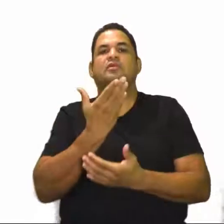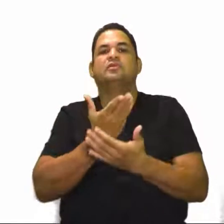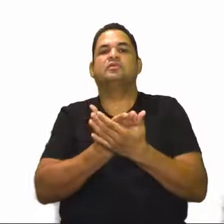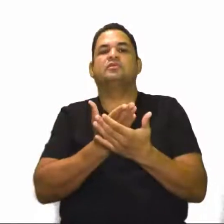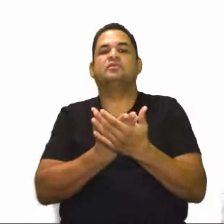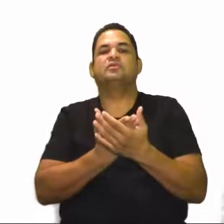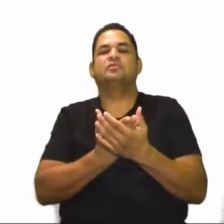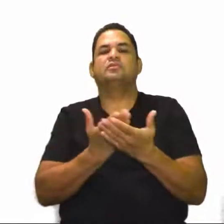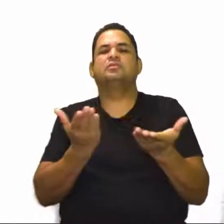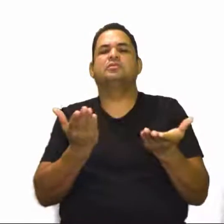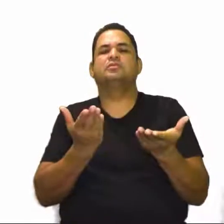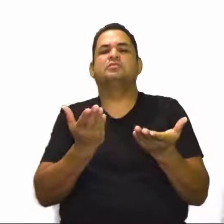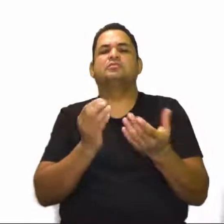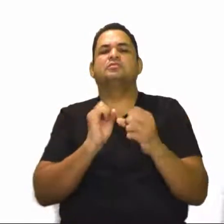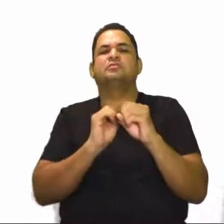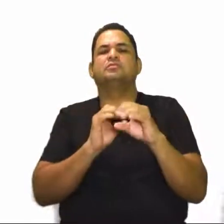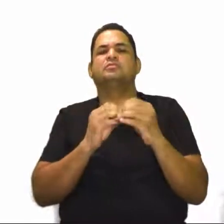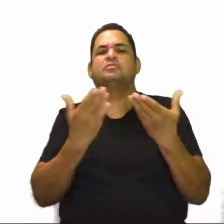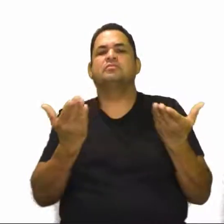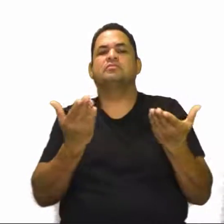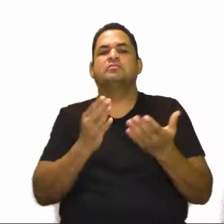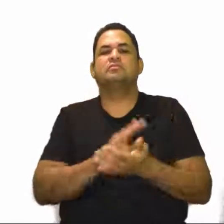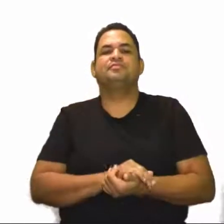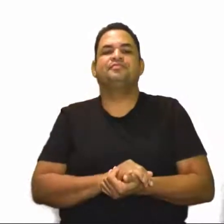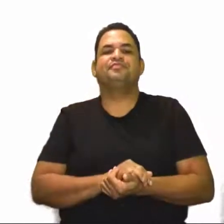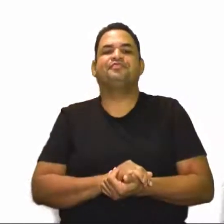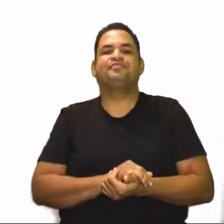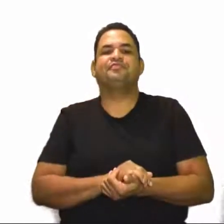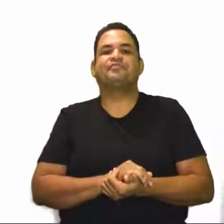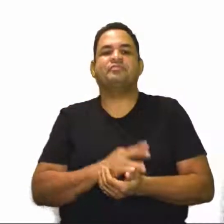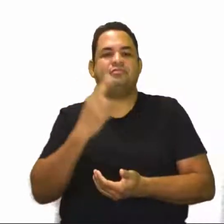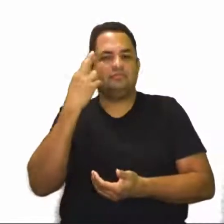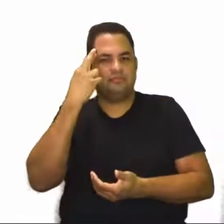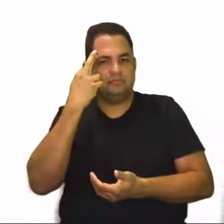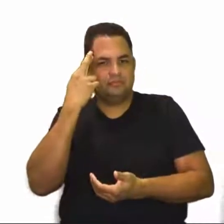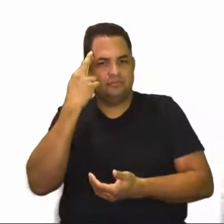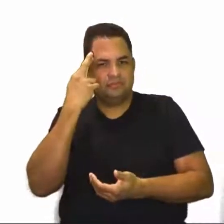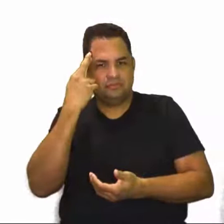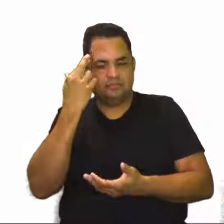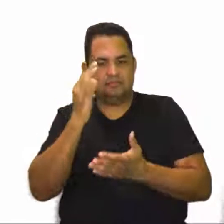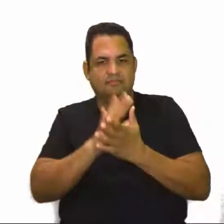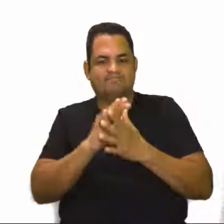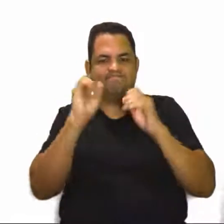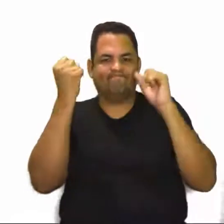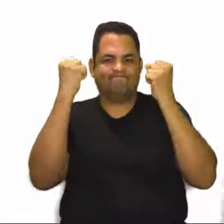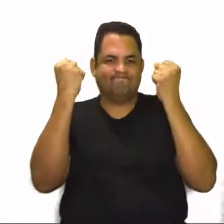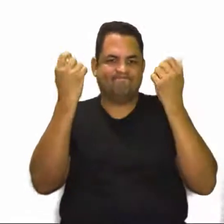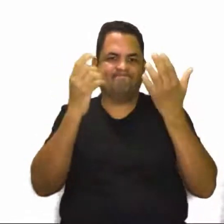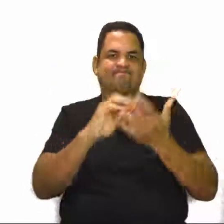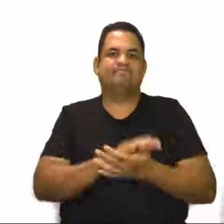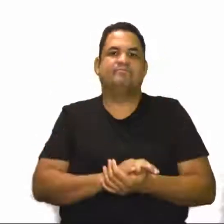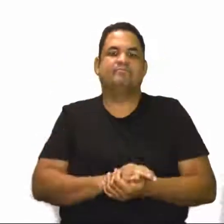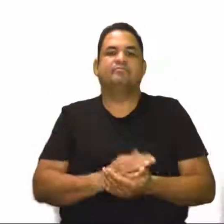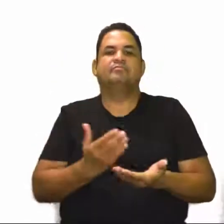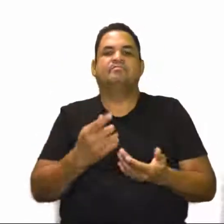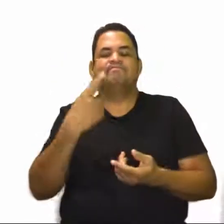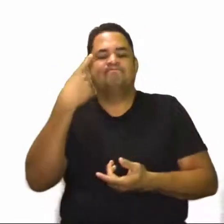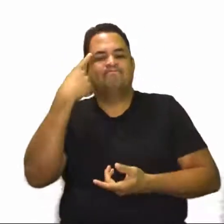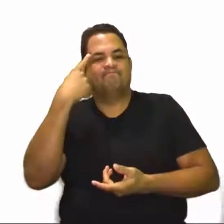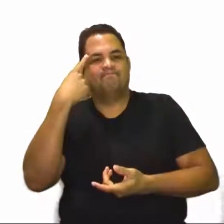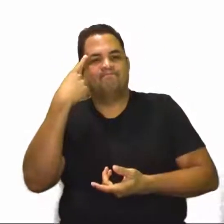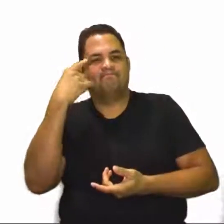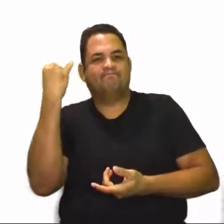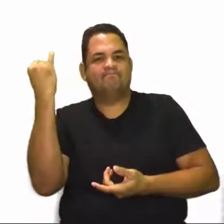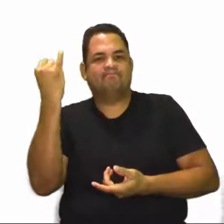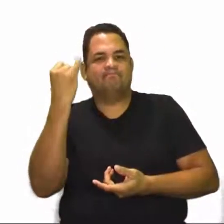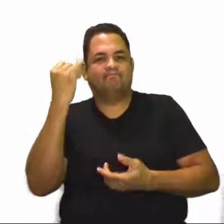nessa aula, professora Elisange? Então, nós falamos sobre as reflexões da atividade física, pensando aí a